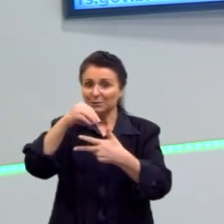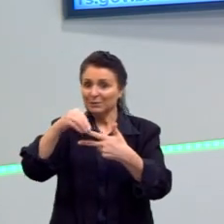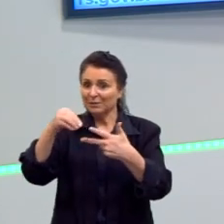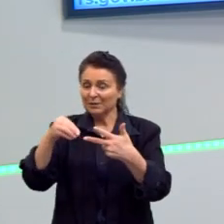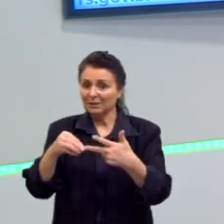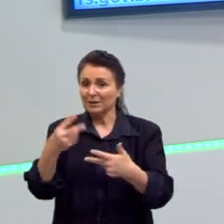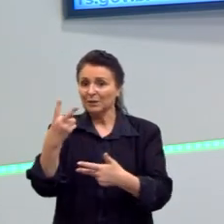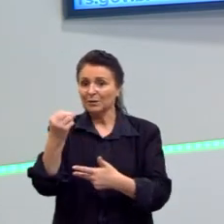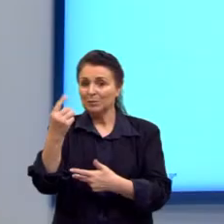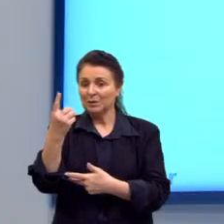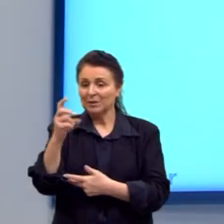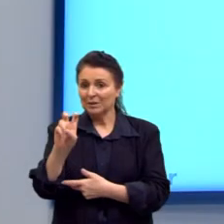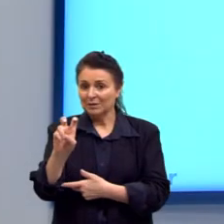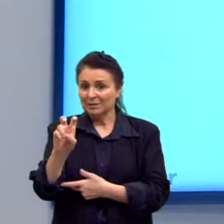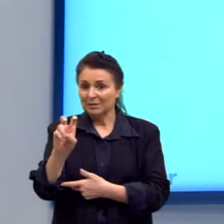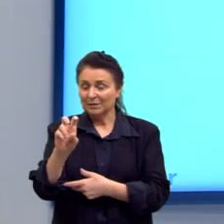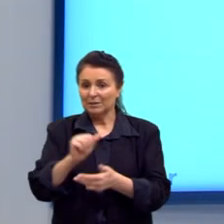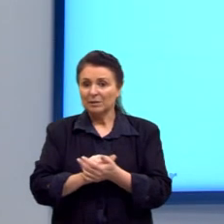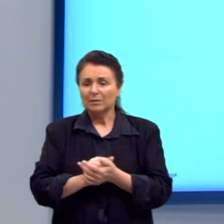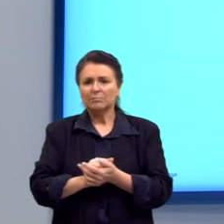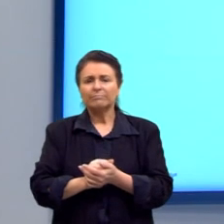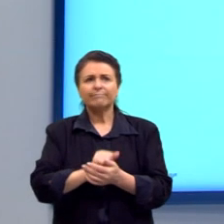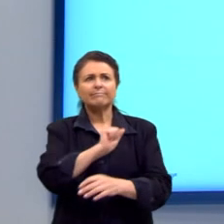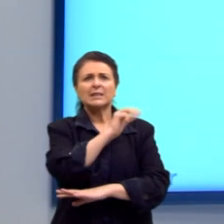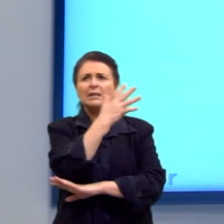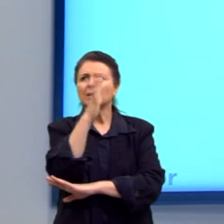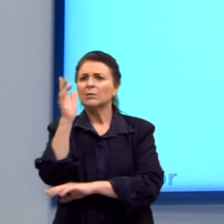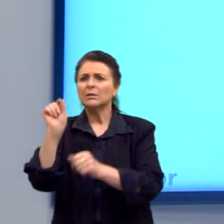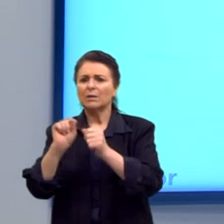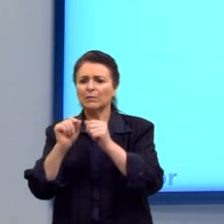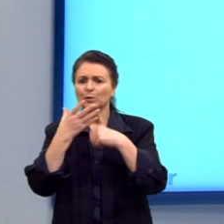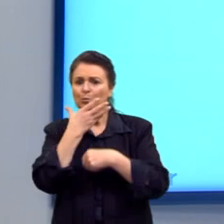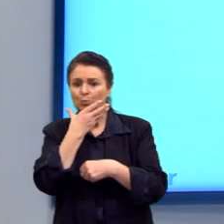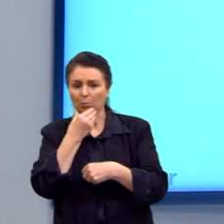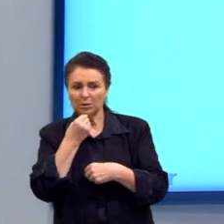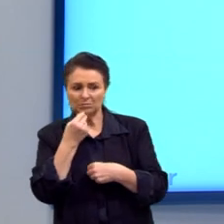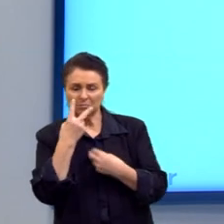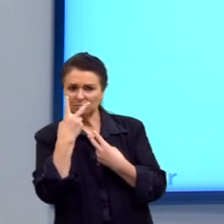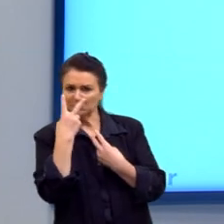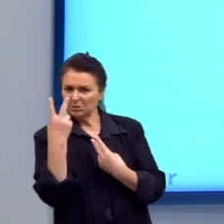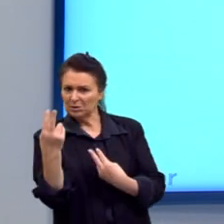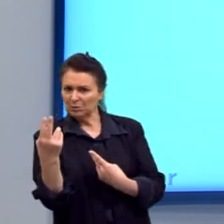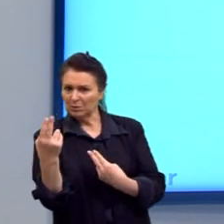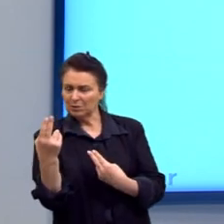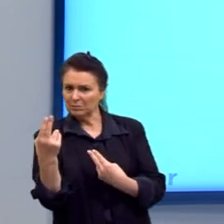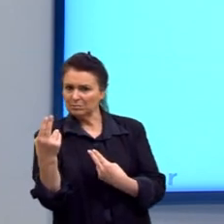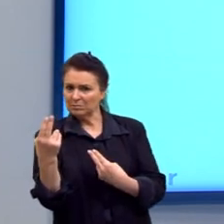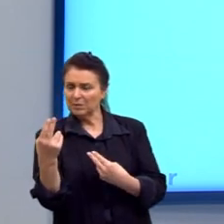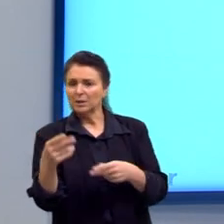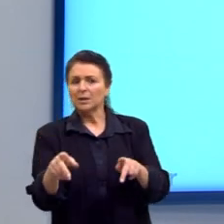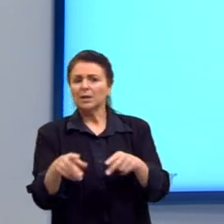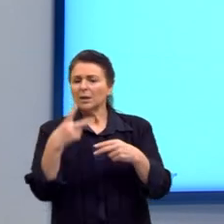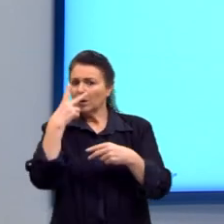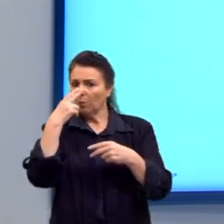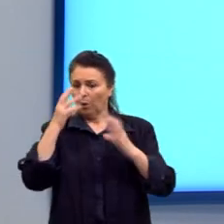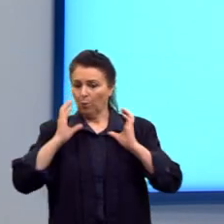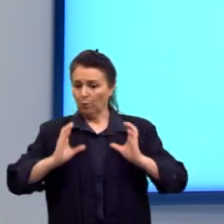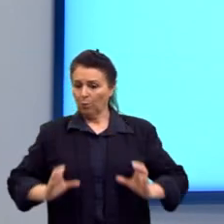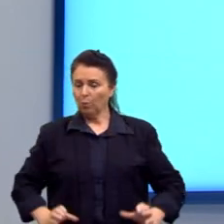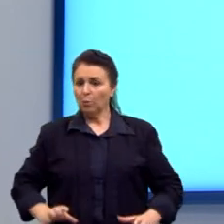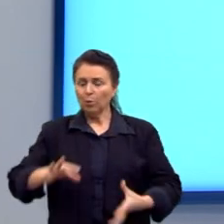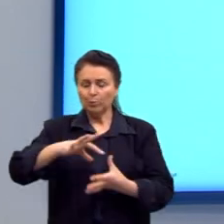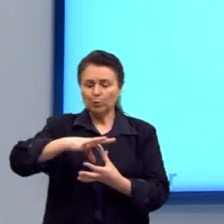aqui, de 2015, né? A natureza fez os homens tão iguais quanto as faculdades do corpo e do espírito,